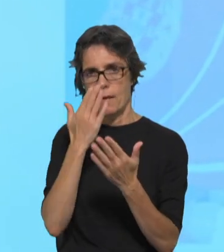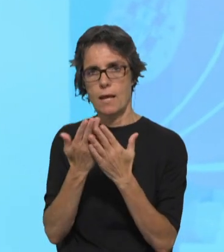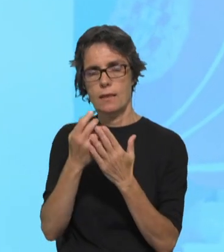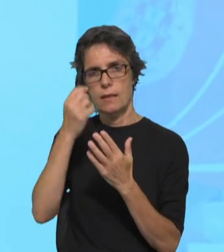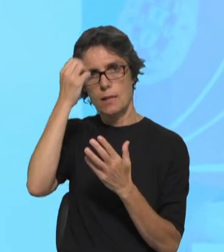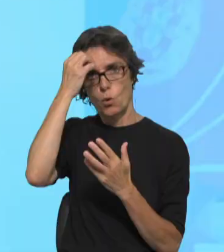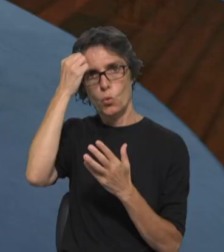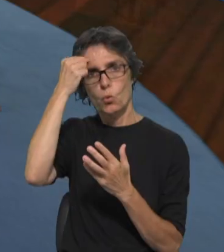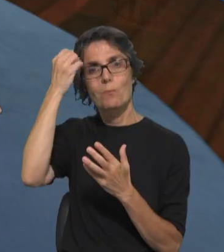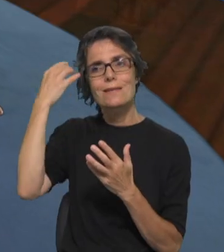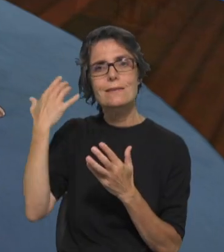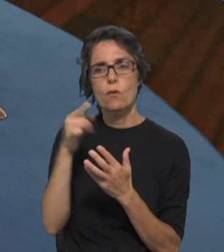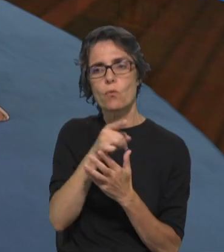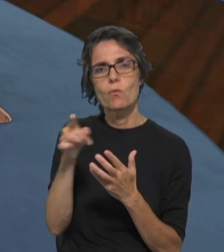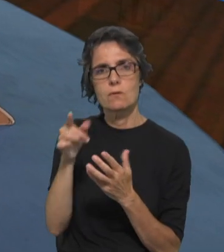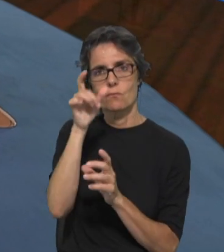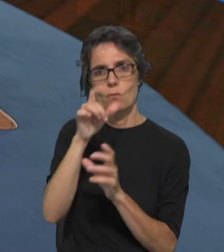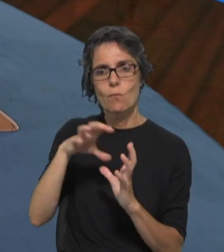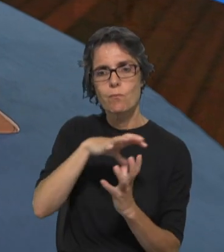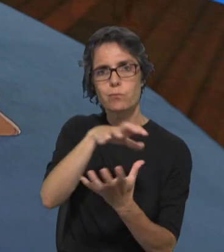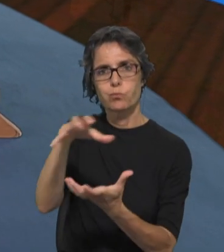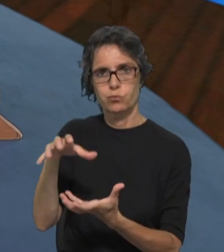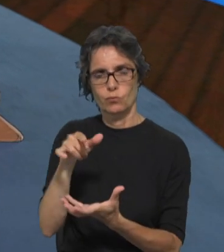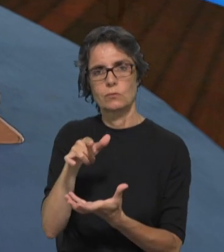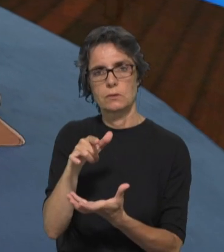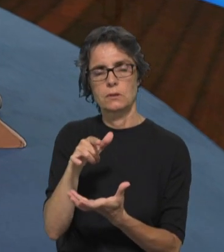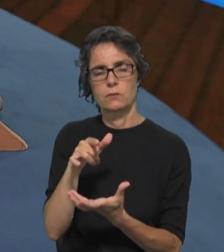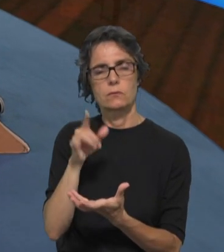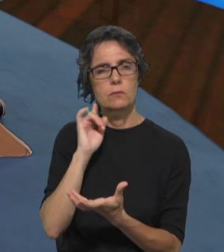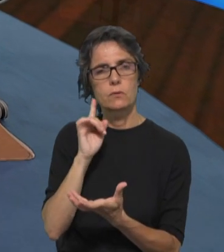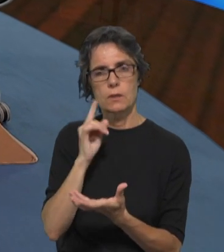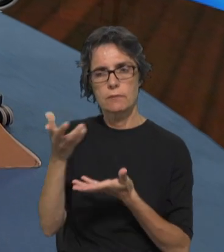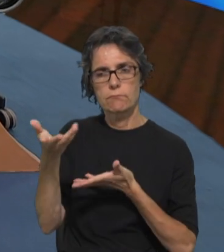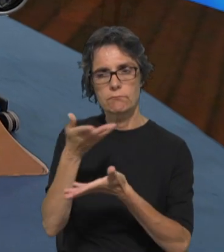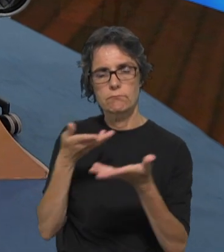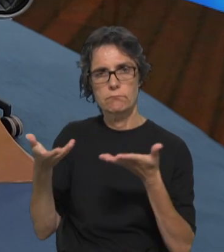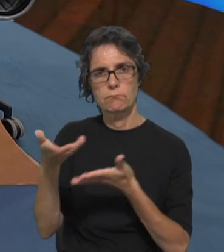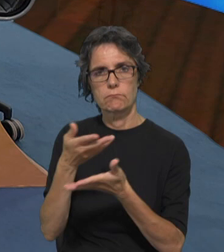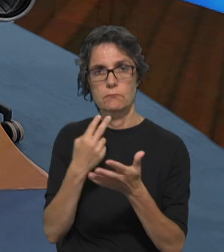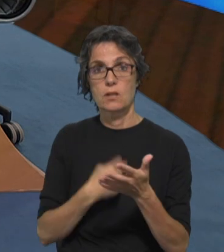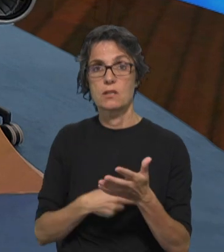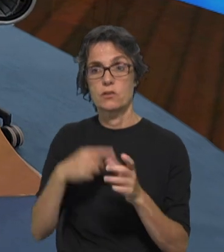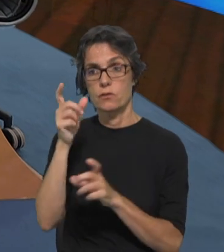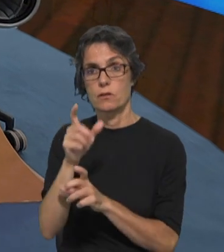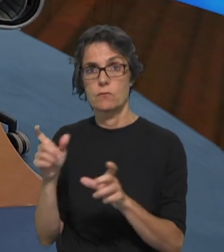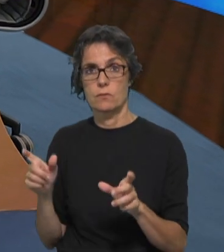aproximar-nos dos outros. Há este lugar de partilha entre os cristãos, não é?